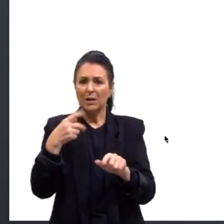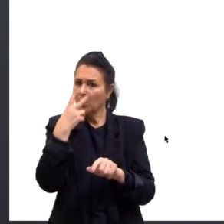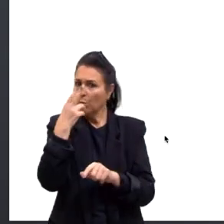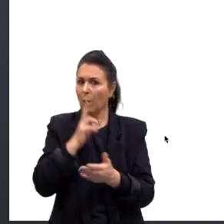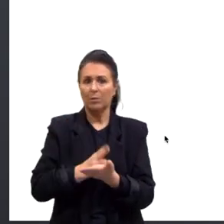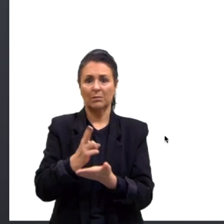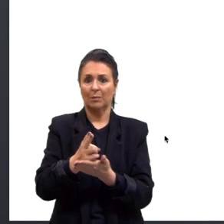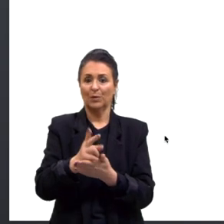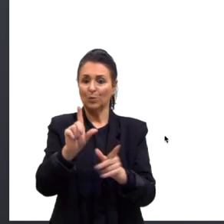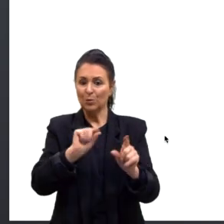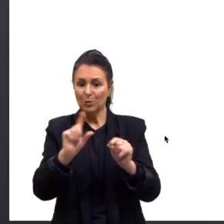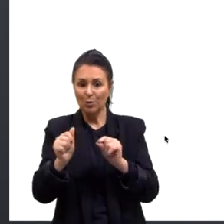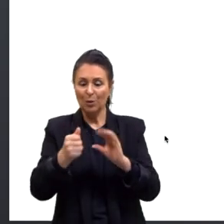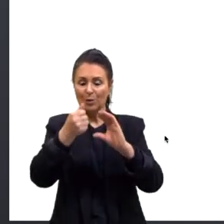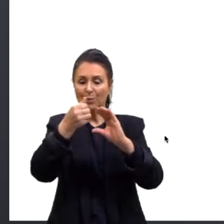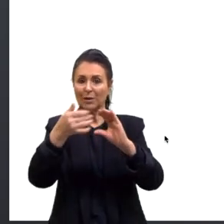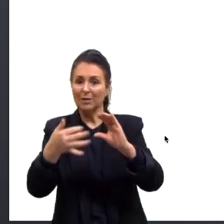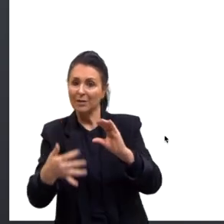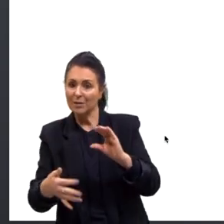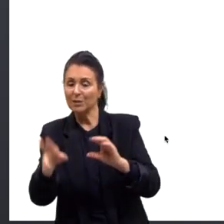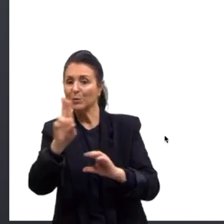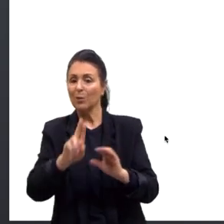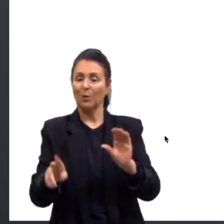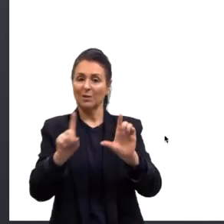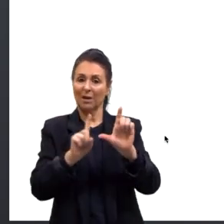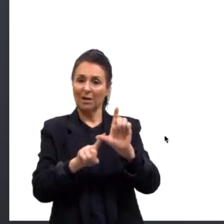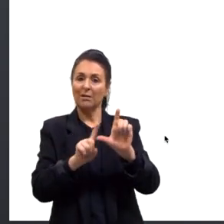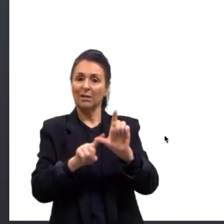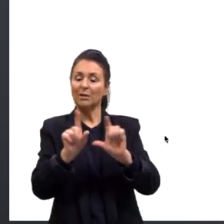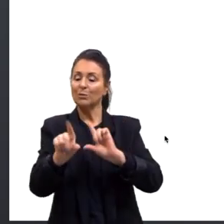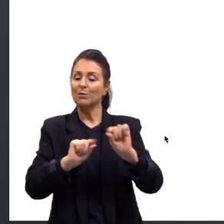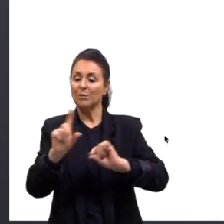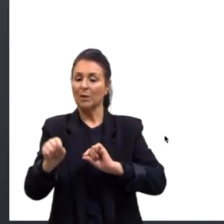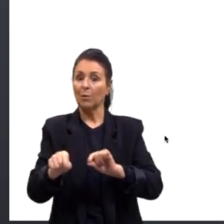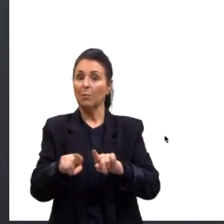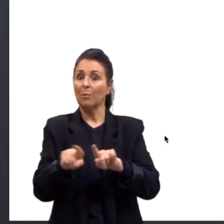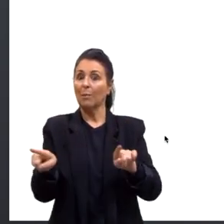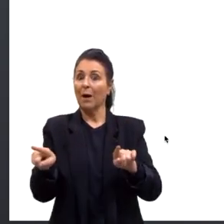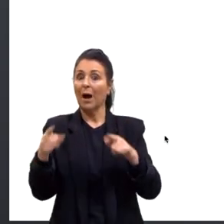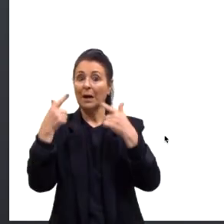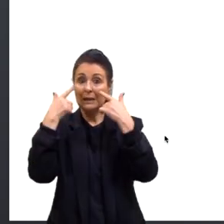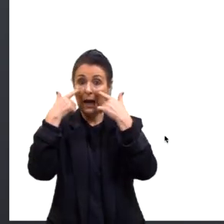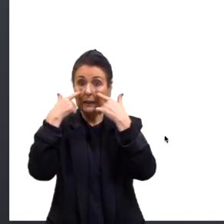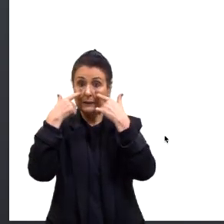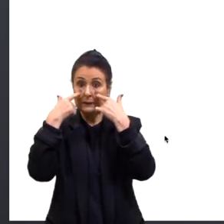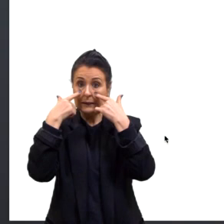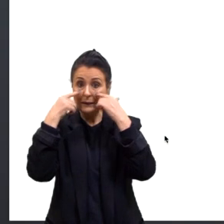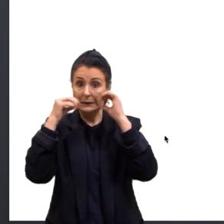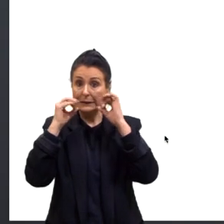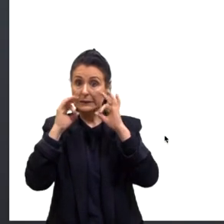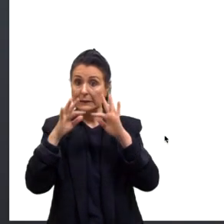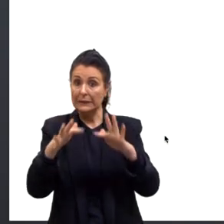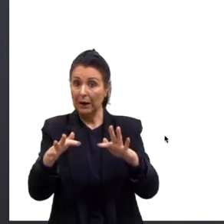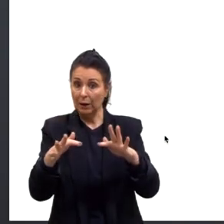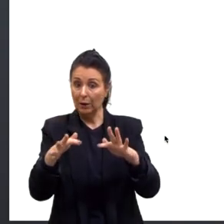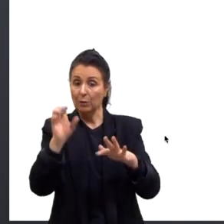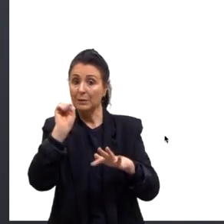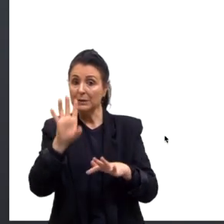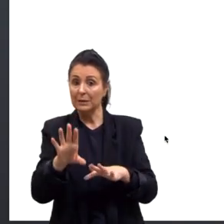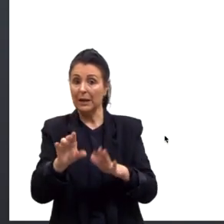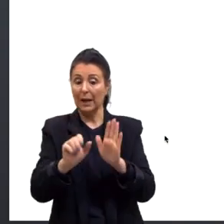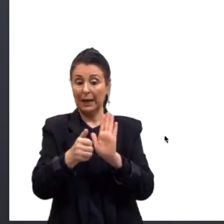escolher determinada característica e determinada letra. mas o a gente tem que atentar bastante é se ela é maiúscula ou minúscula.